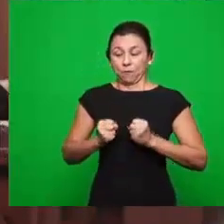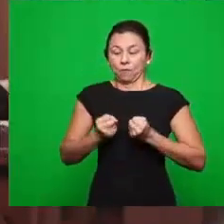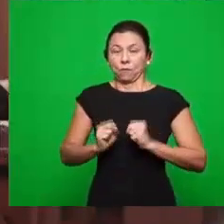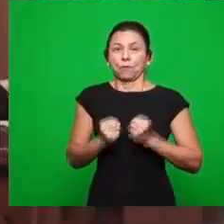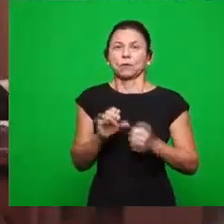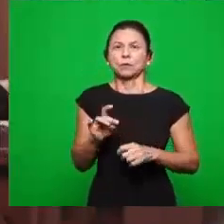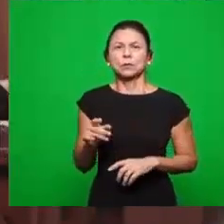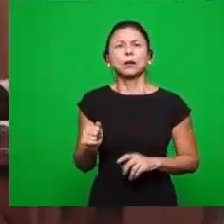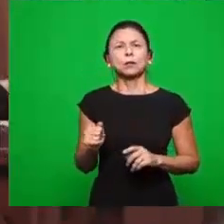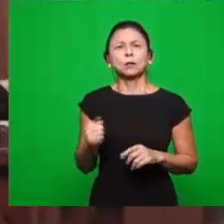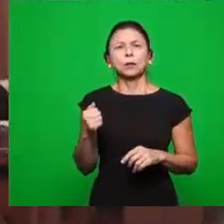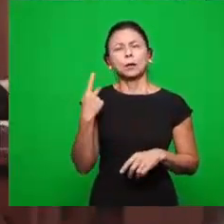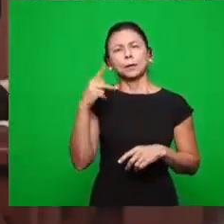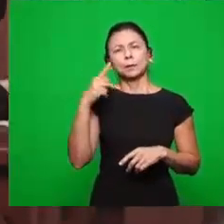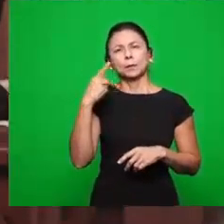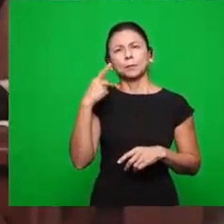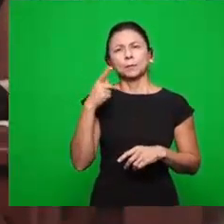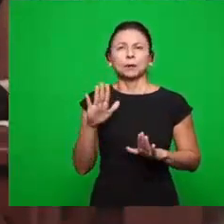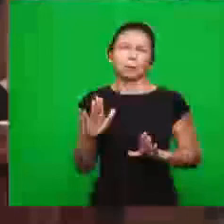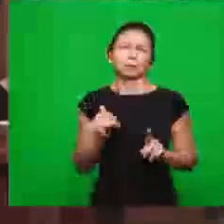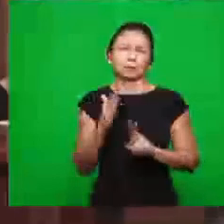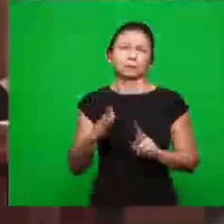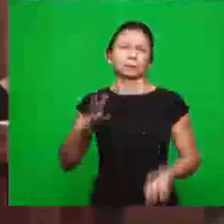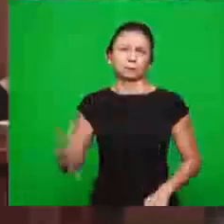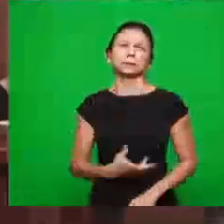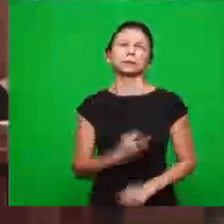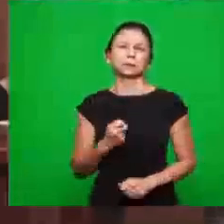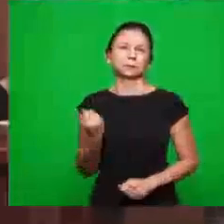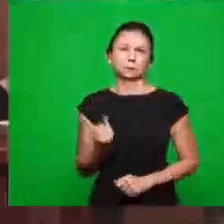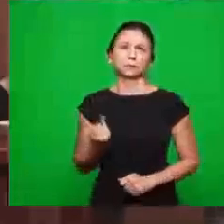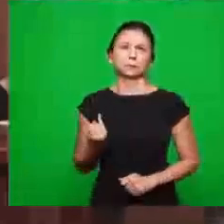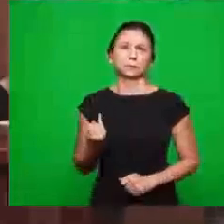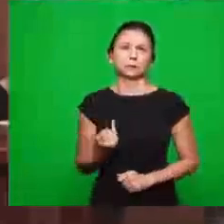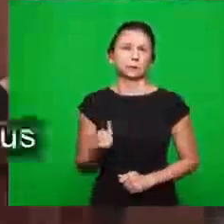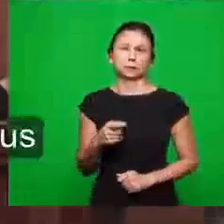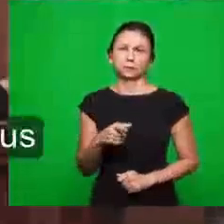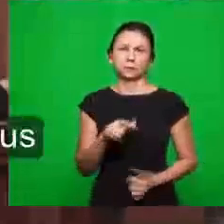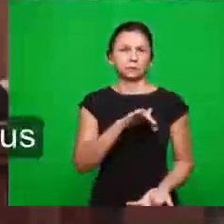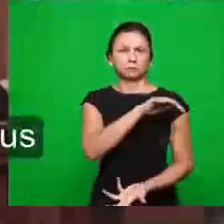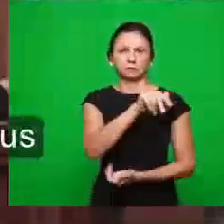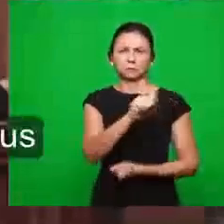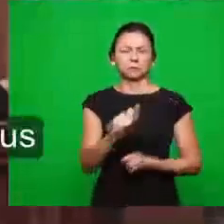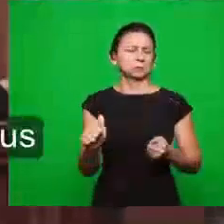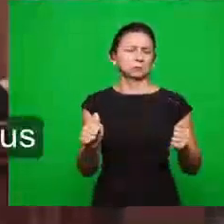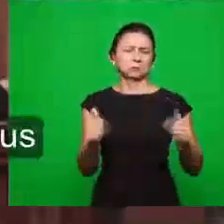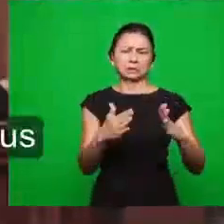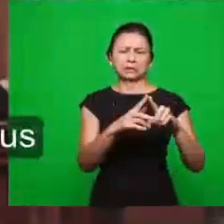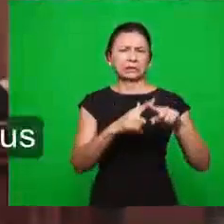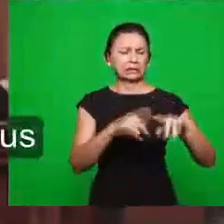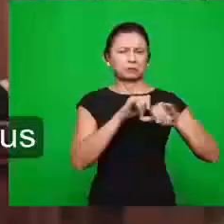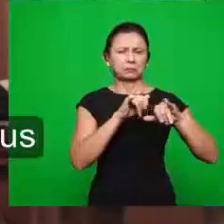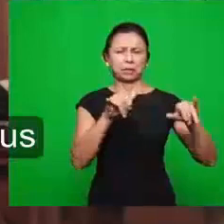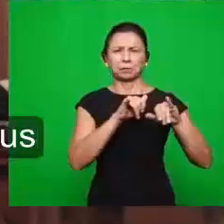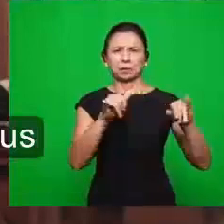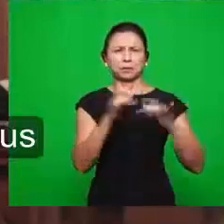pregações. Uma mensagem de salvação é necessária. Isso o mundo está fazendo, todo mundo está falando e dizendo que